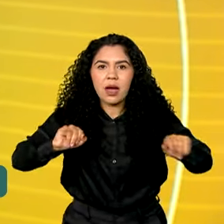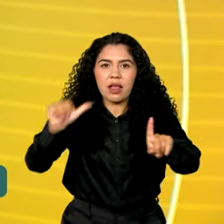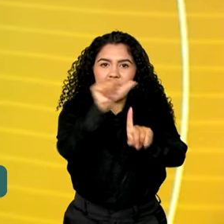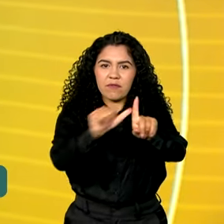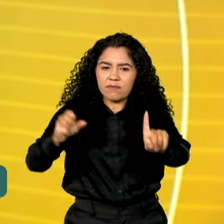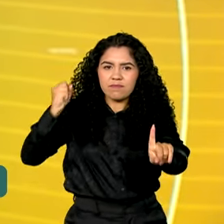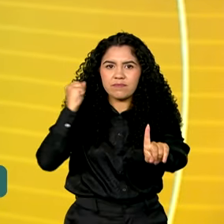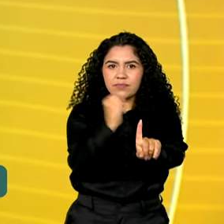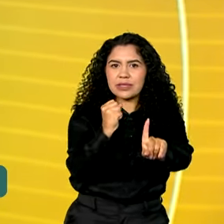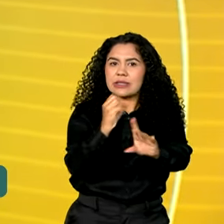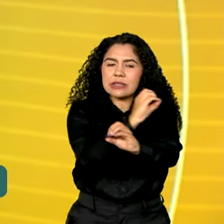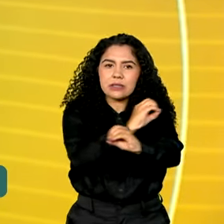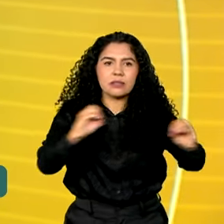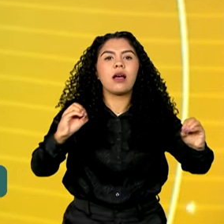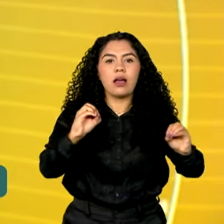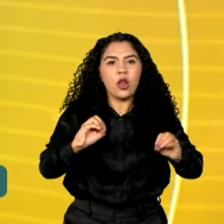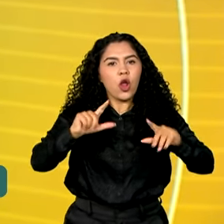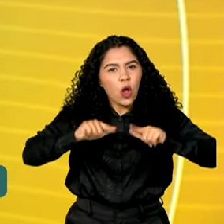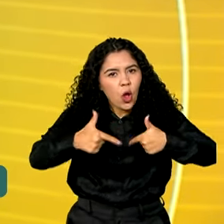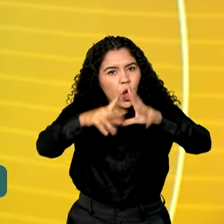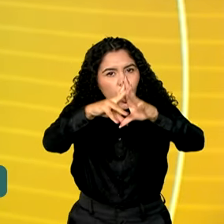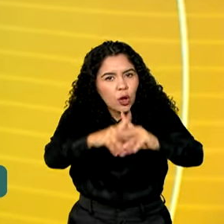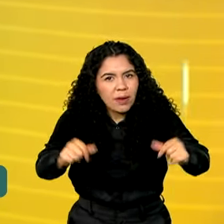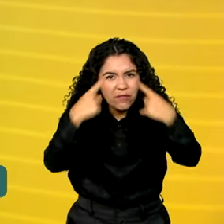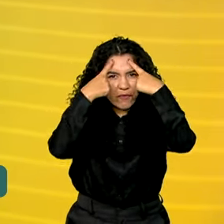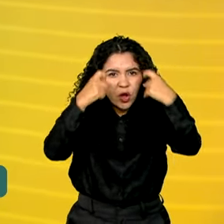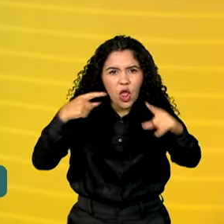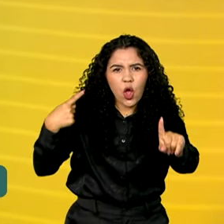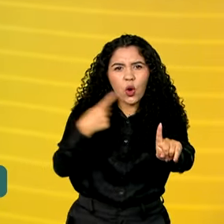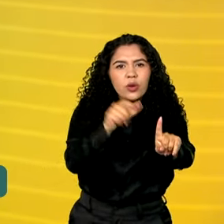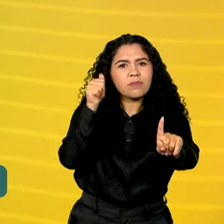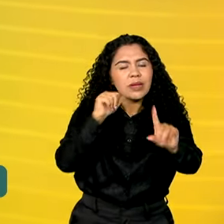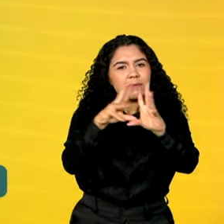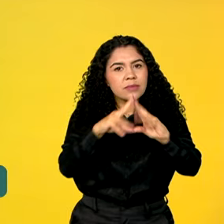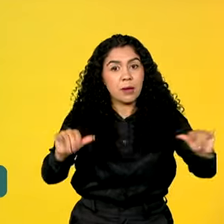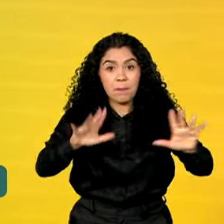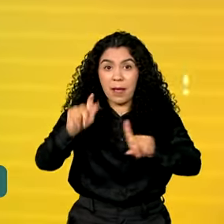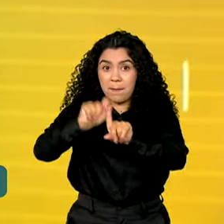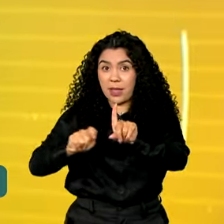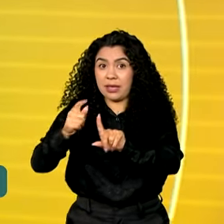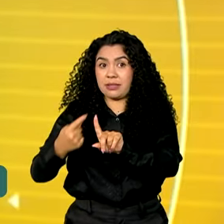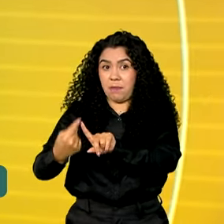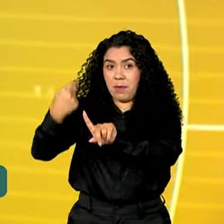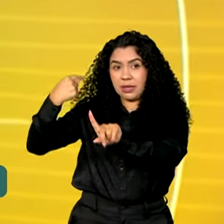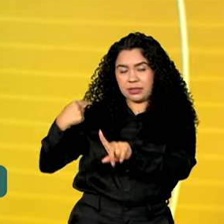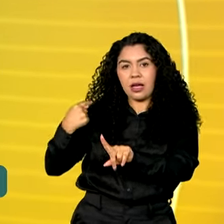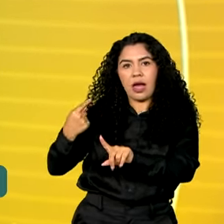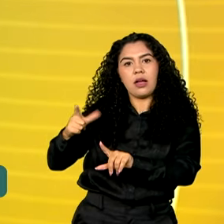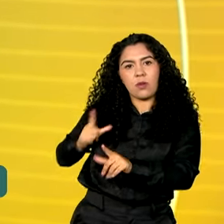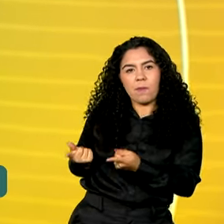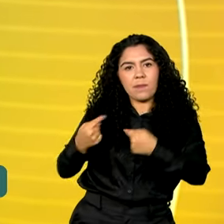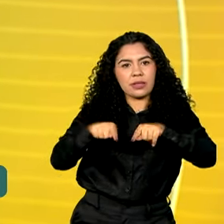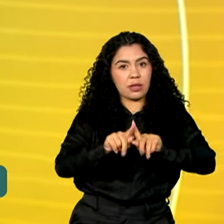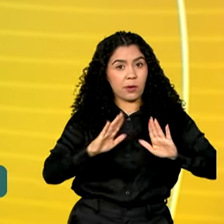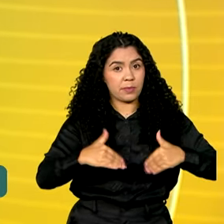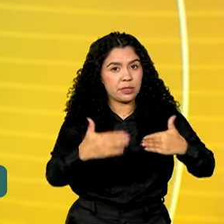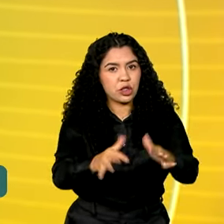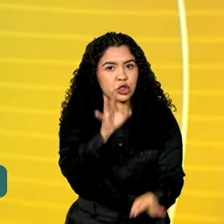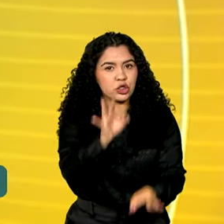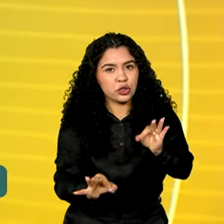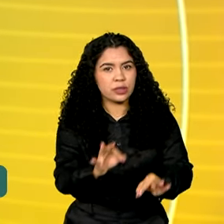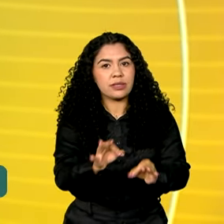Zero de combate à violência contra a mulher. Somente no mês passado, a parceria com o Ministério da Justiça e Segurança Pública